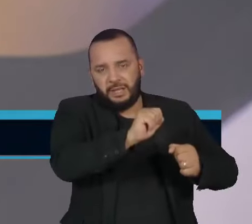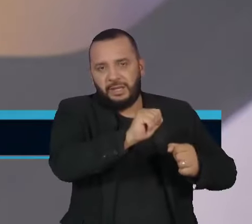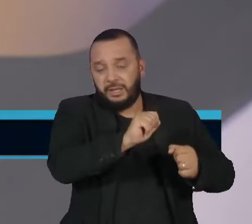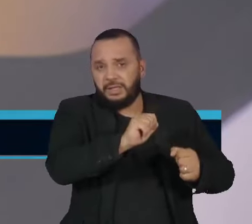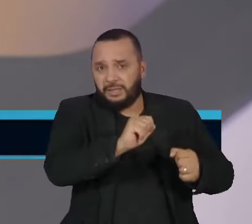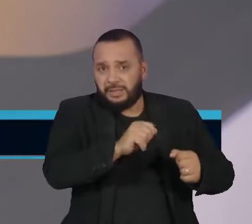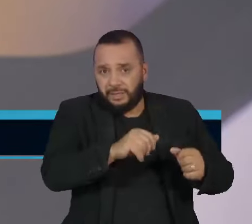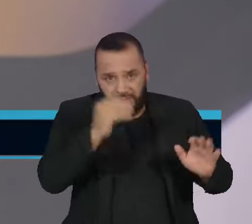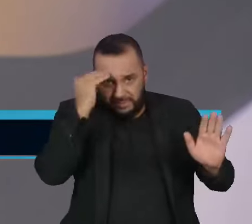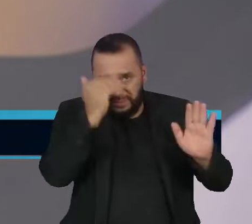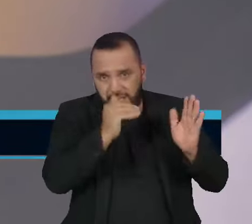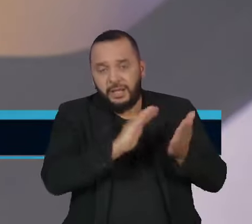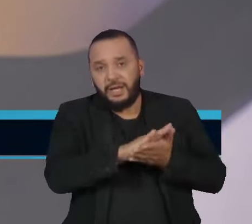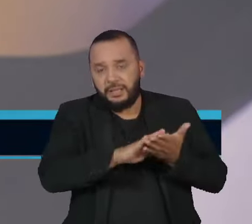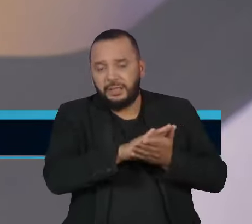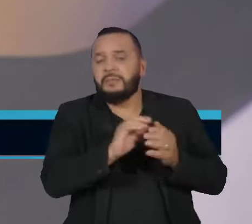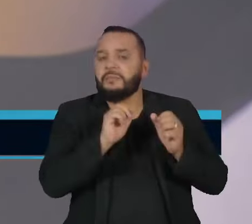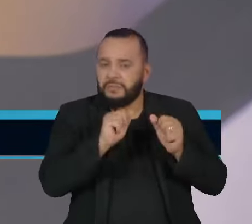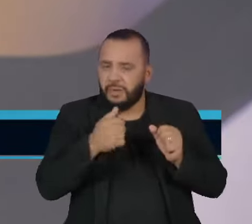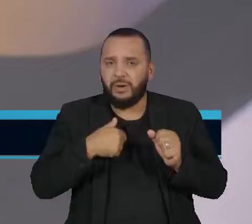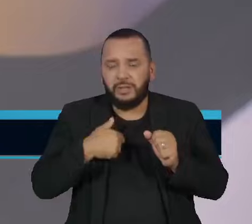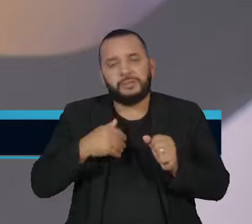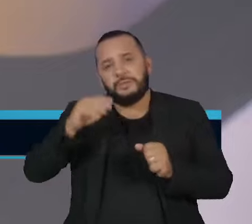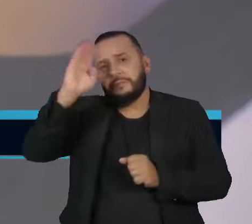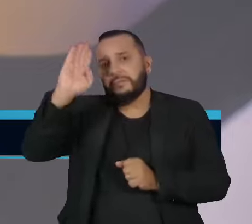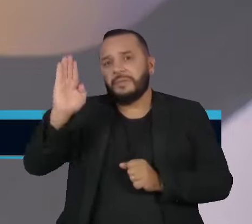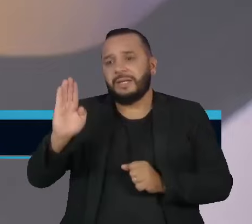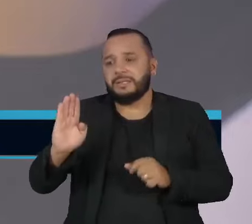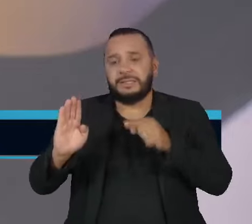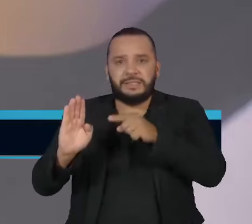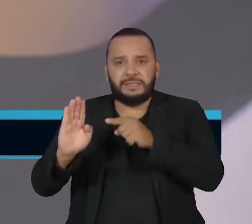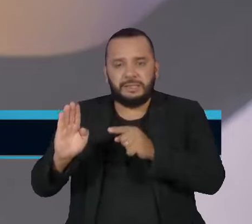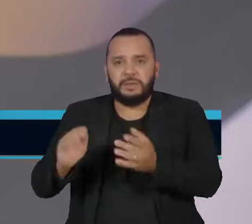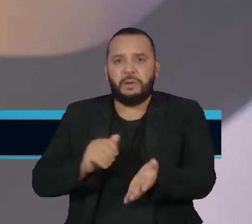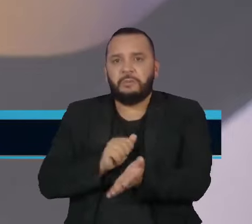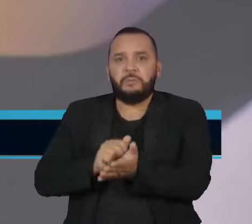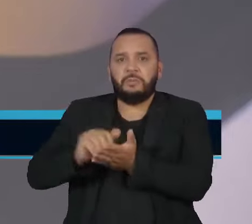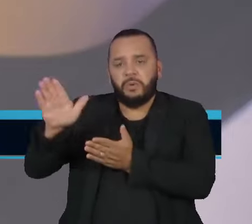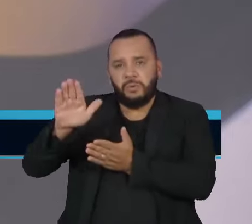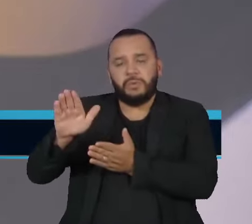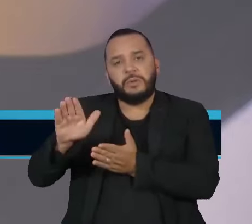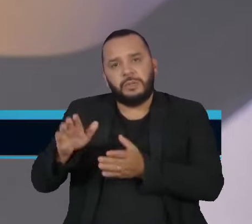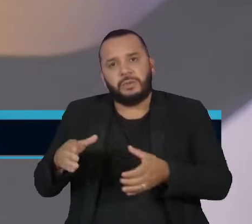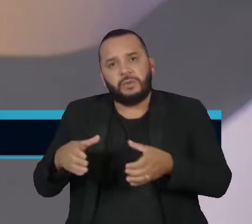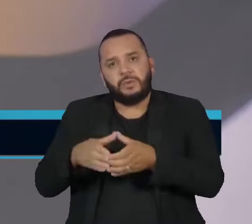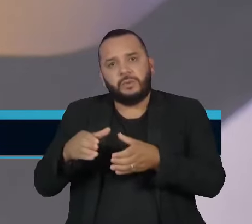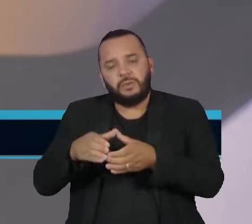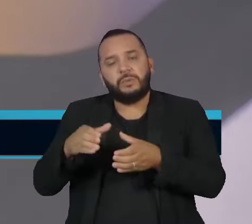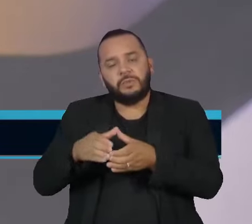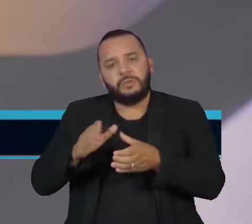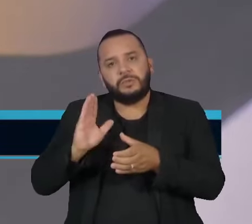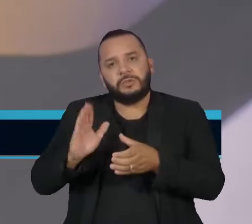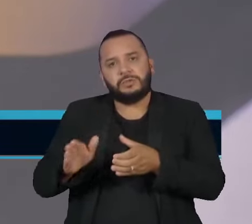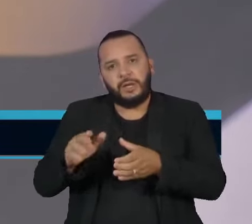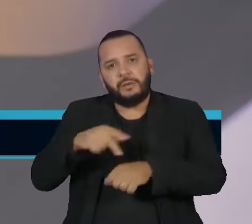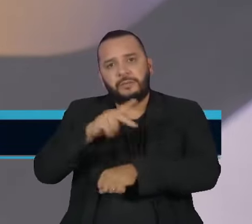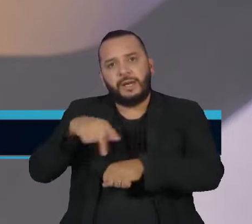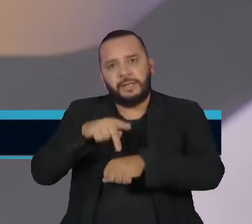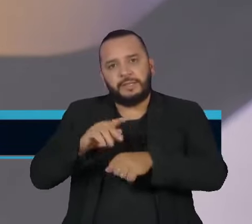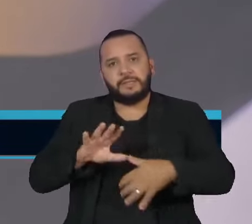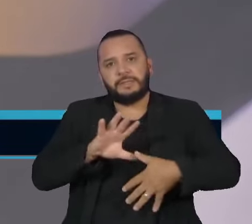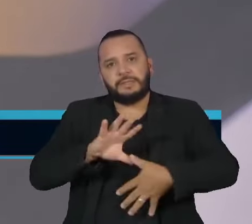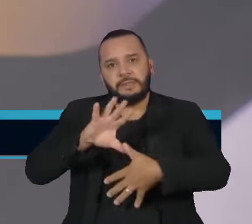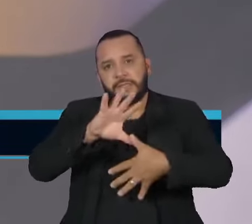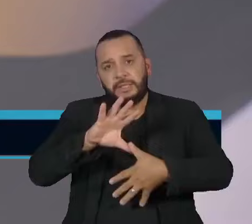Organização dos Estados Americanos. Mas por que eu falo no limite? Porque a ideia desse sistema é de que os Estados queiram